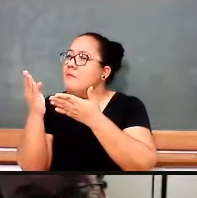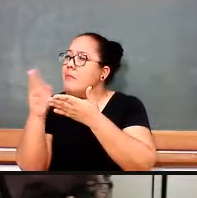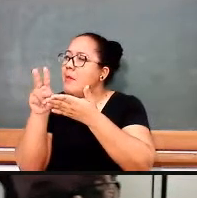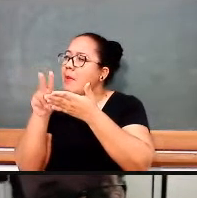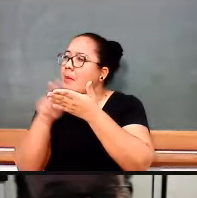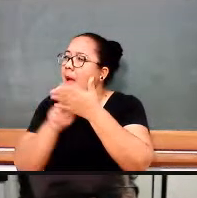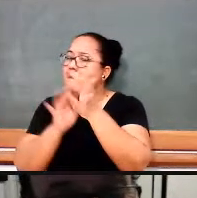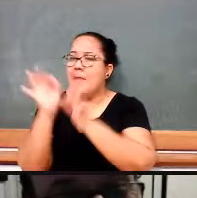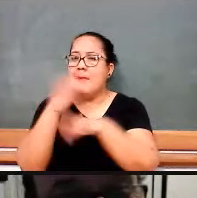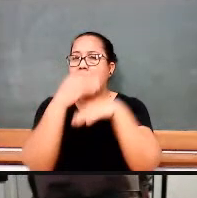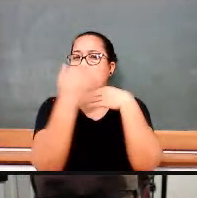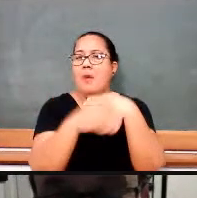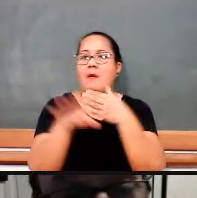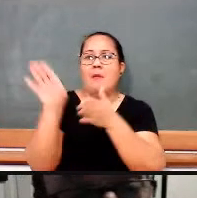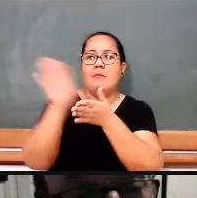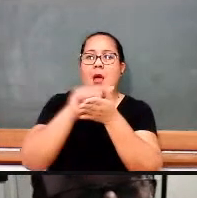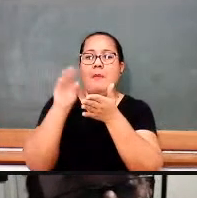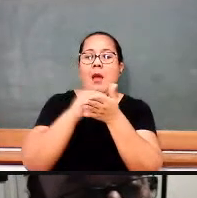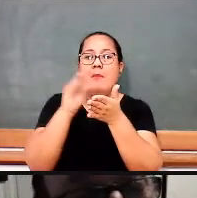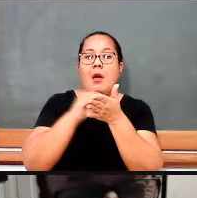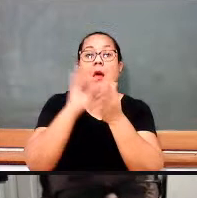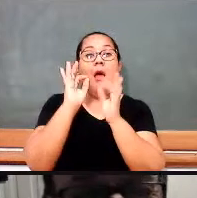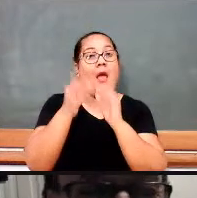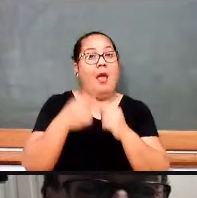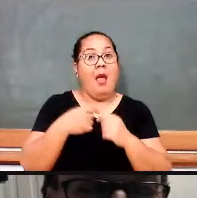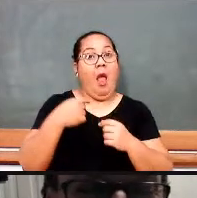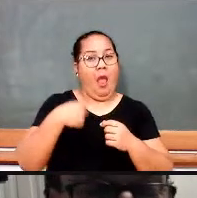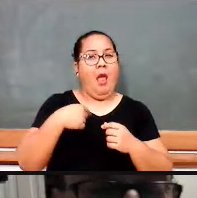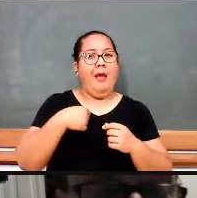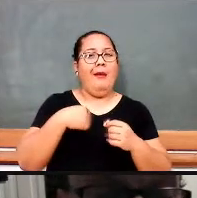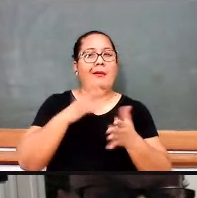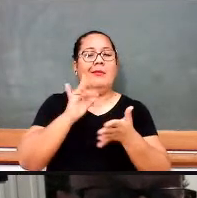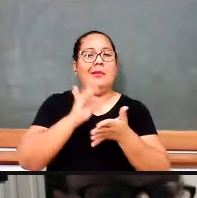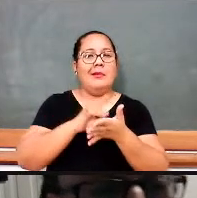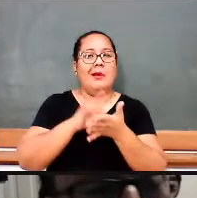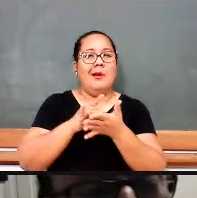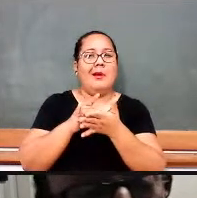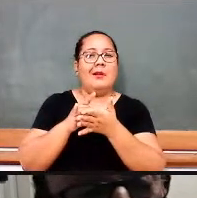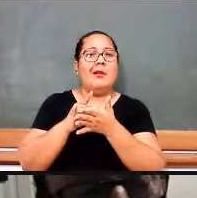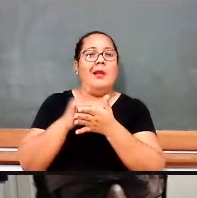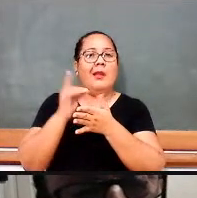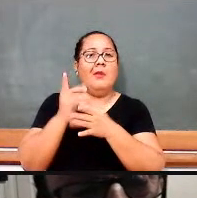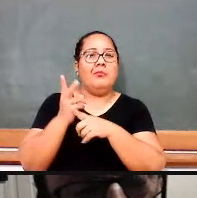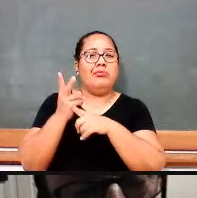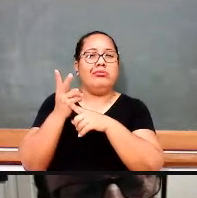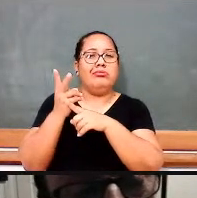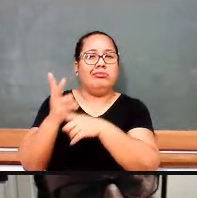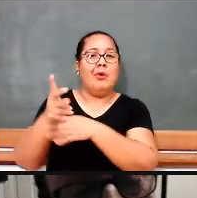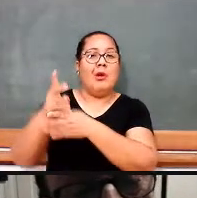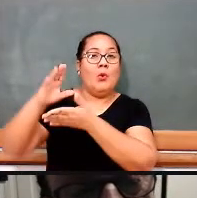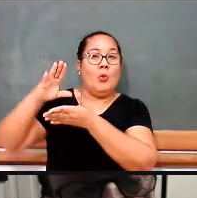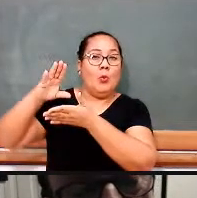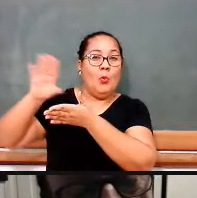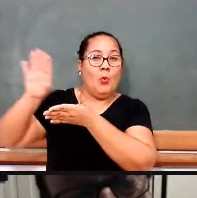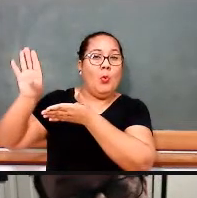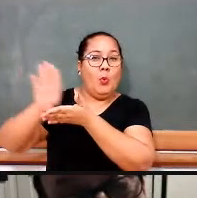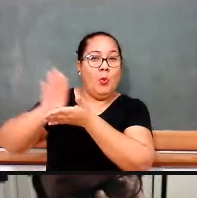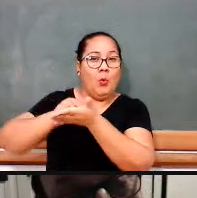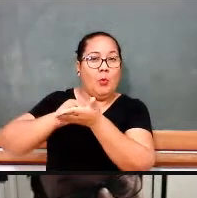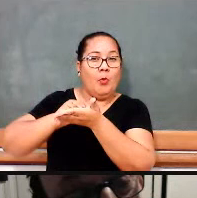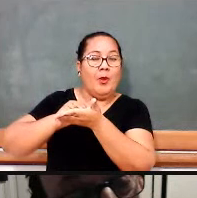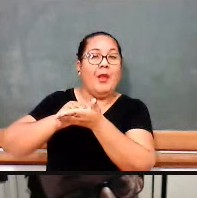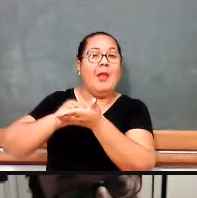de cursinho vestibular, eu copiei um material que está nas obras raras da Biblioteca Nacional do Rio de Janeiro,